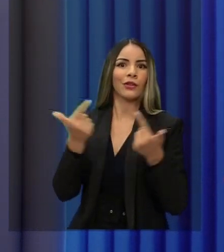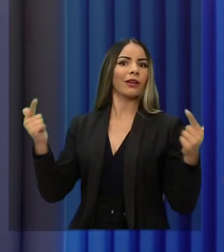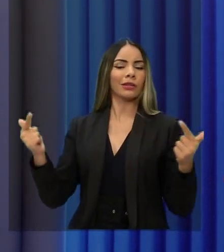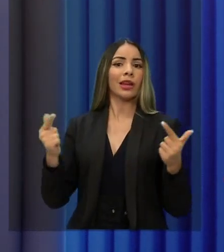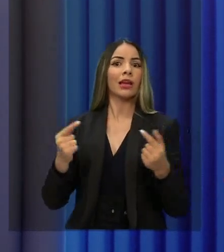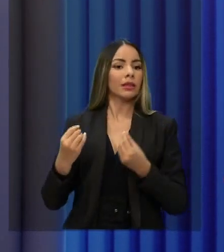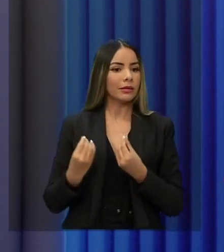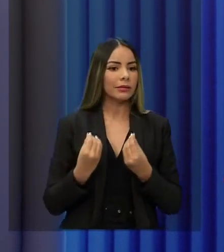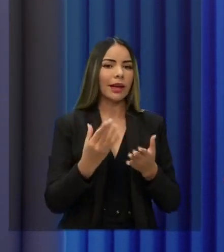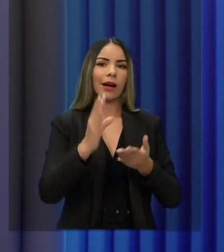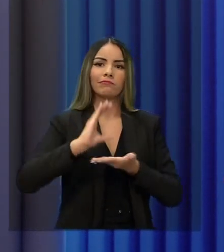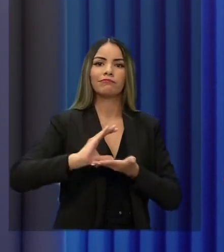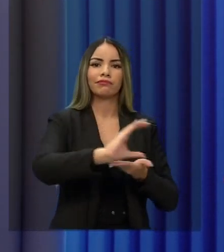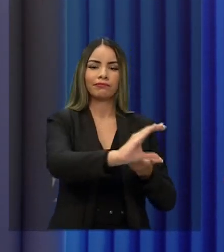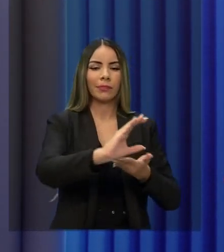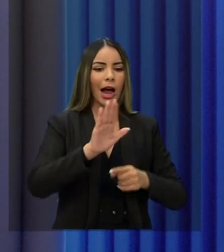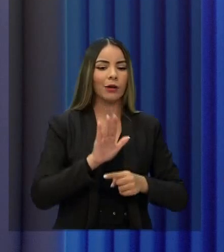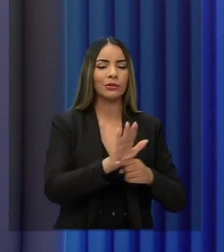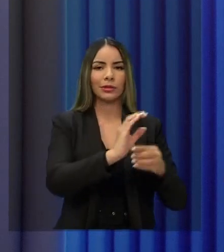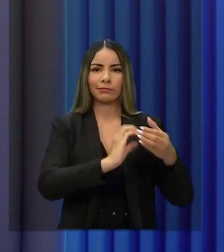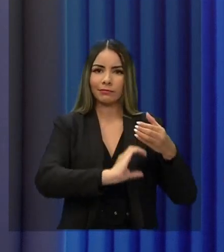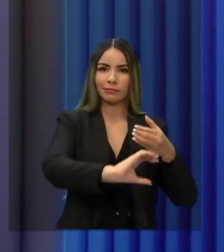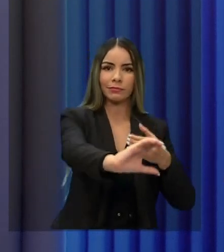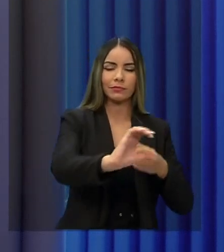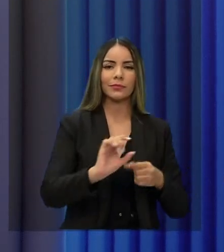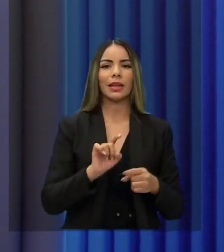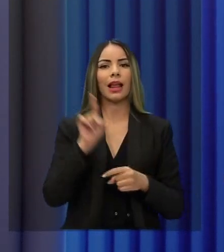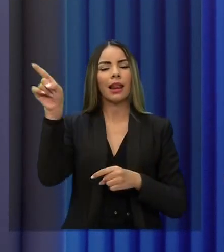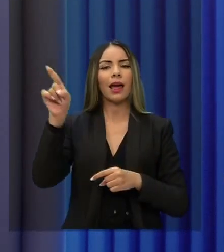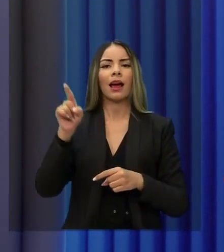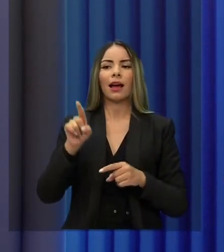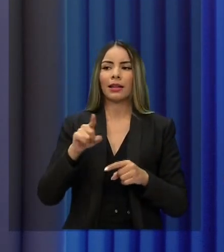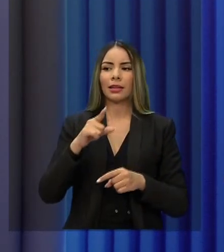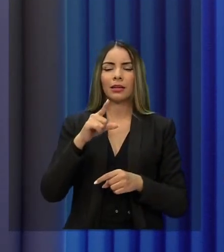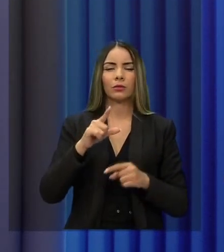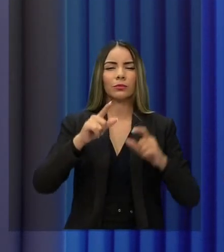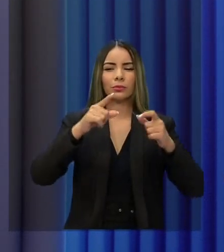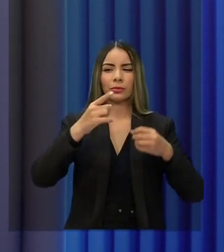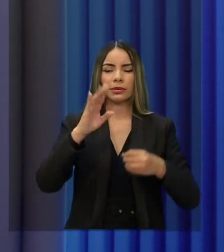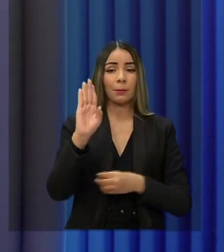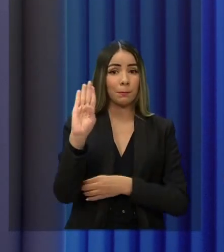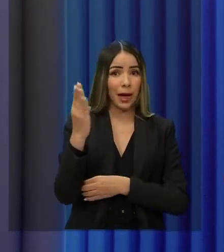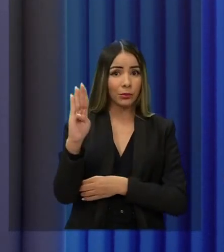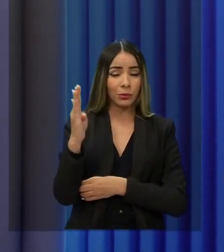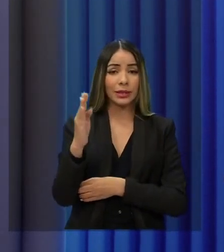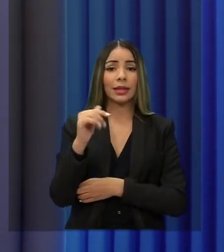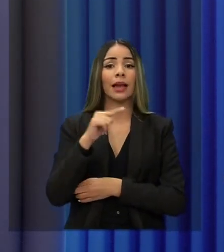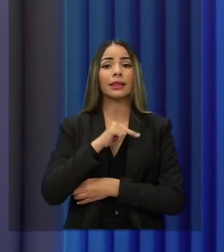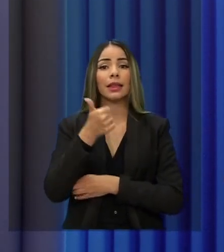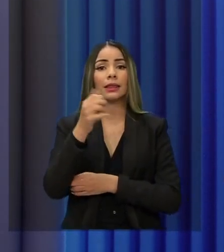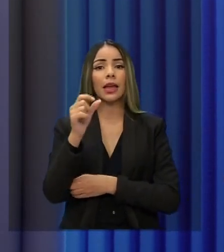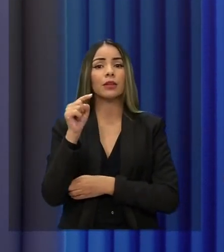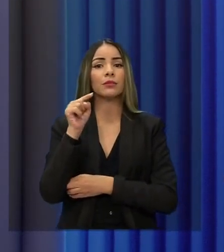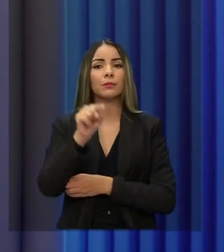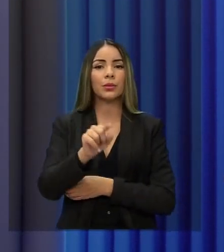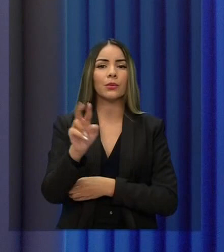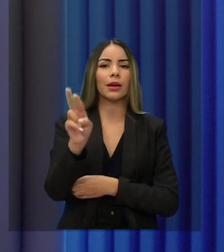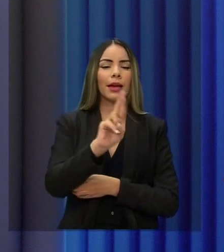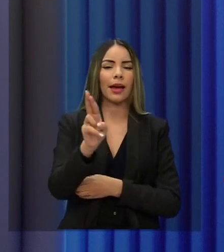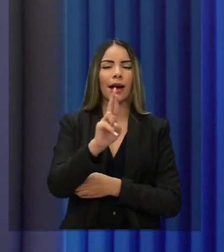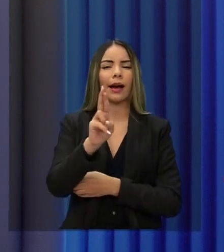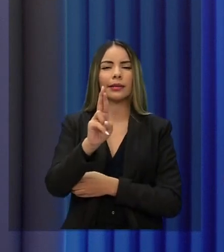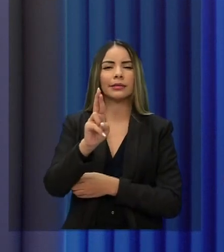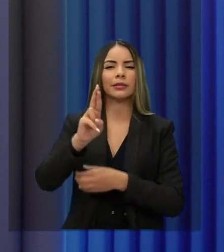esses aterros. Por exemplo, na região do Maciço do Baturité, tem 10 milhões de reais depositados numa conta do consórcio e,